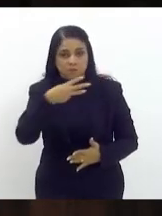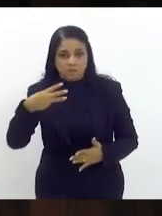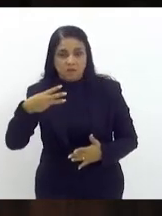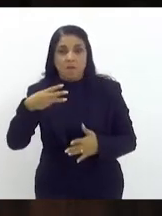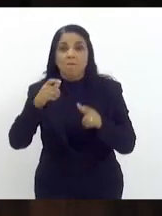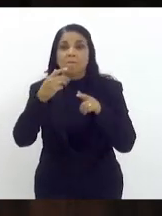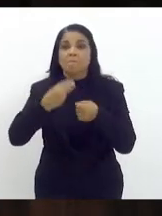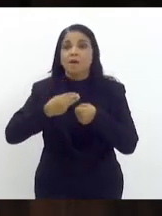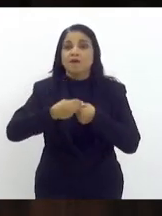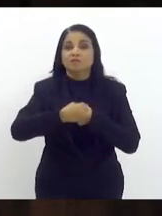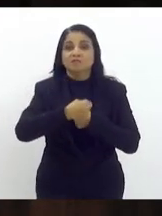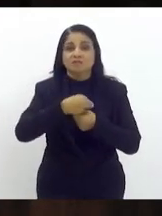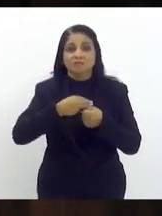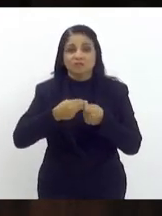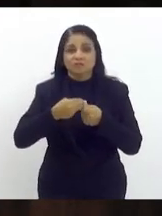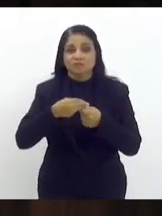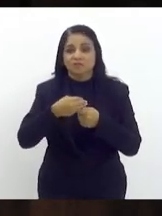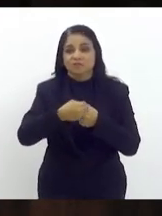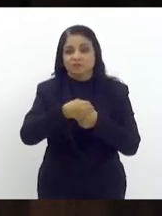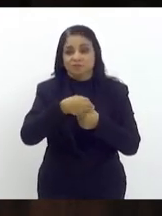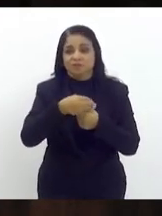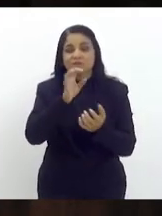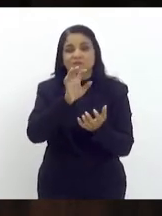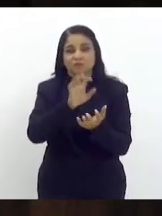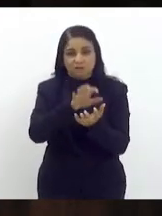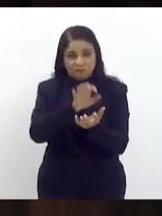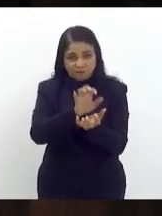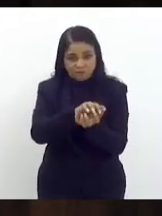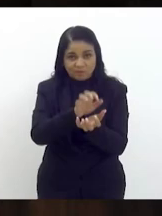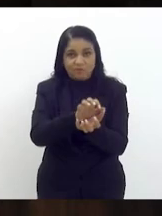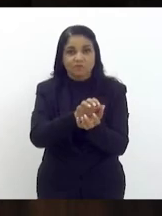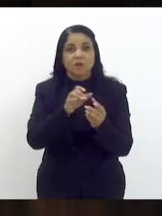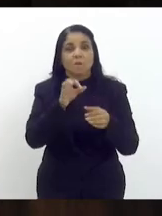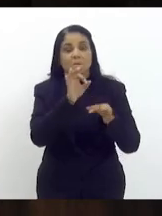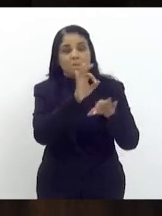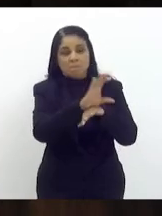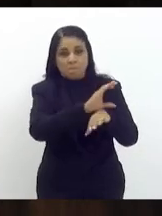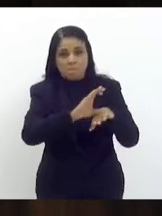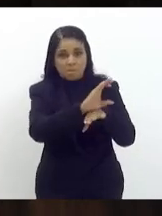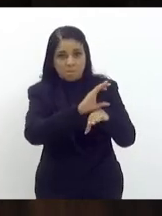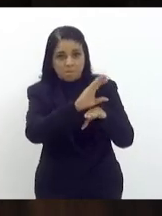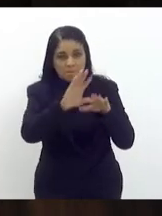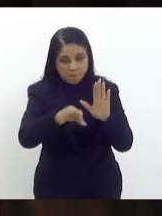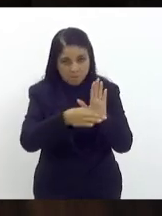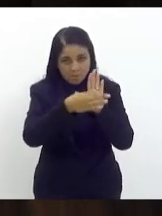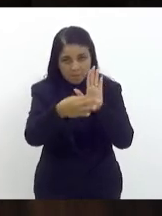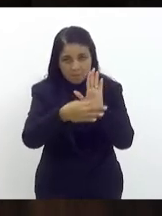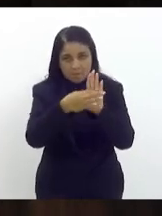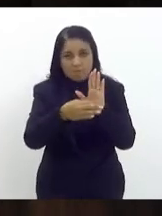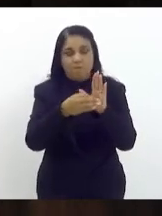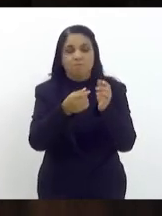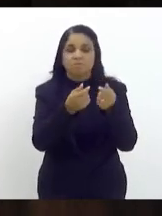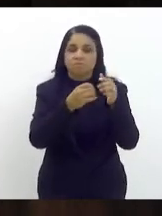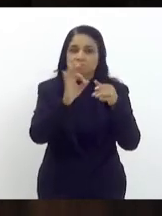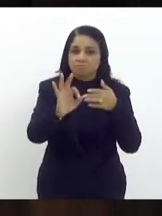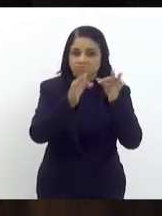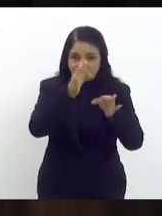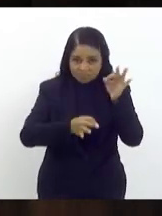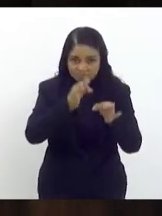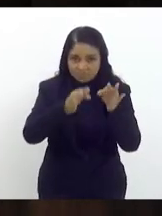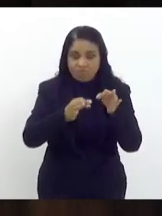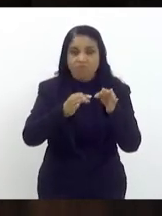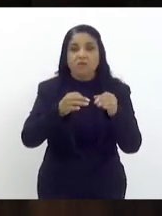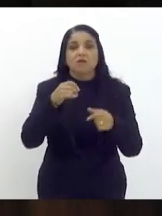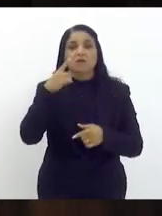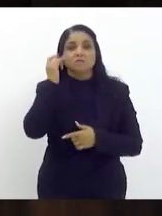no âmbito do Estado do Rio de Janeiro. Parecer da comissão de indicação legislativa favorável. Relator, deputado Felipe Paul